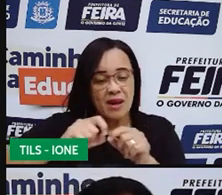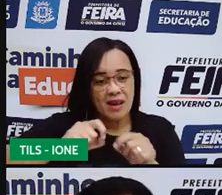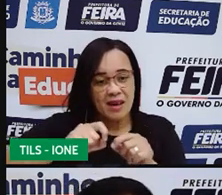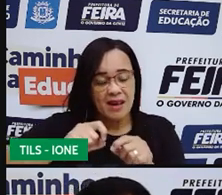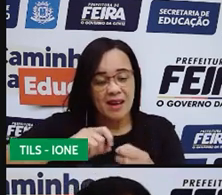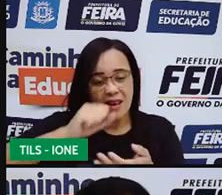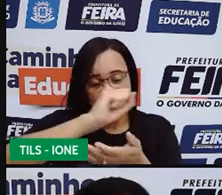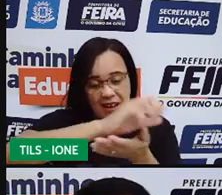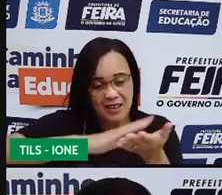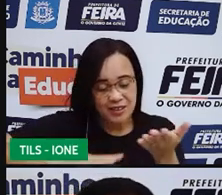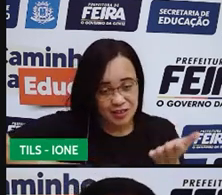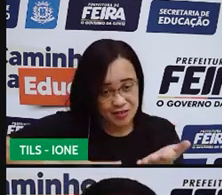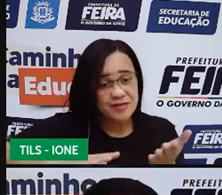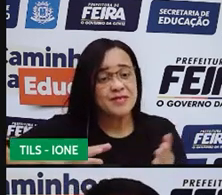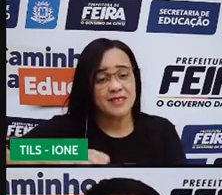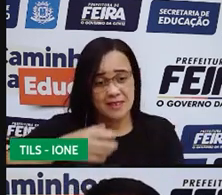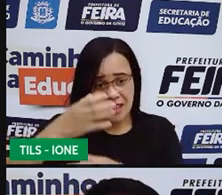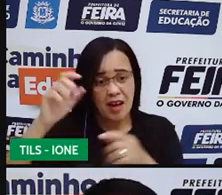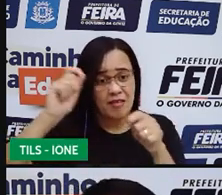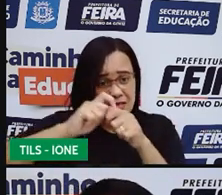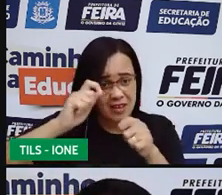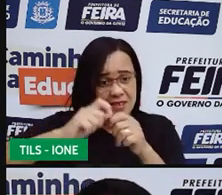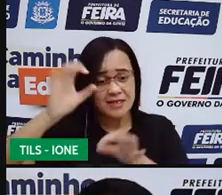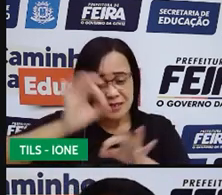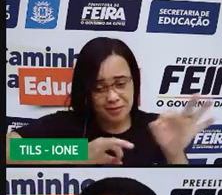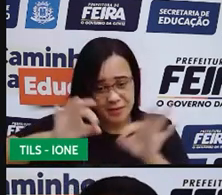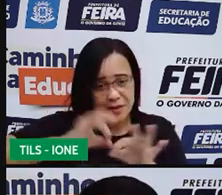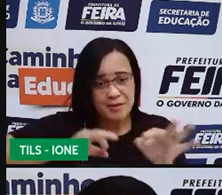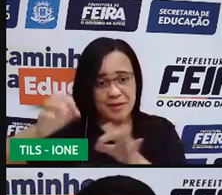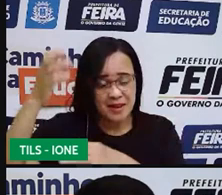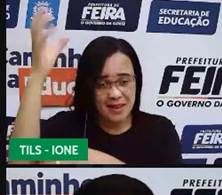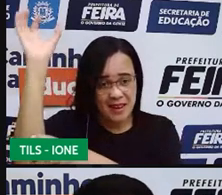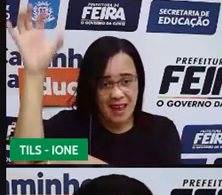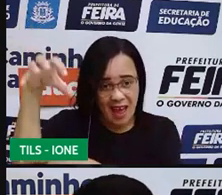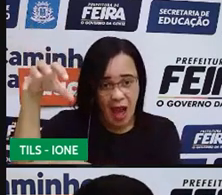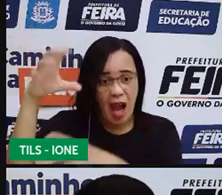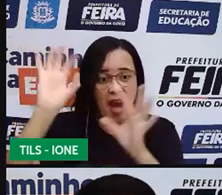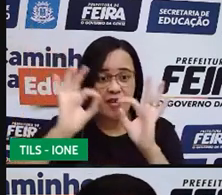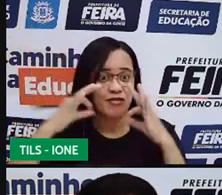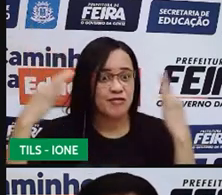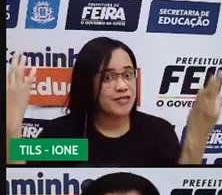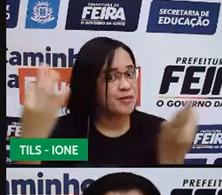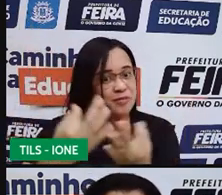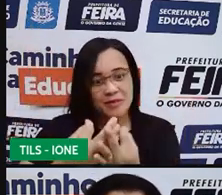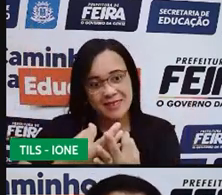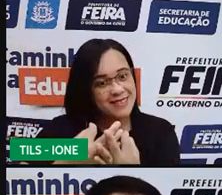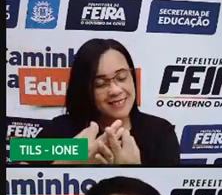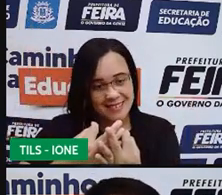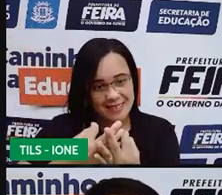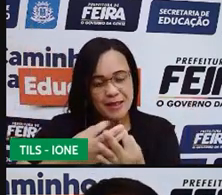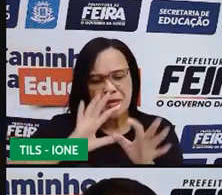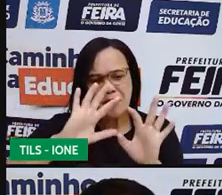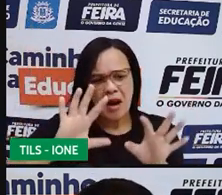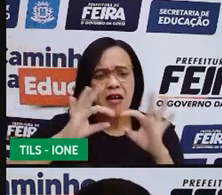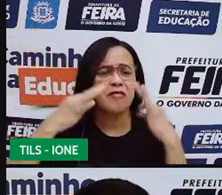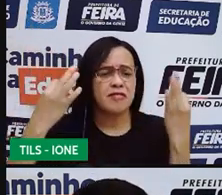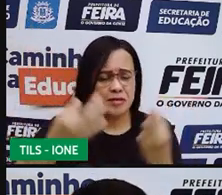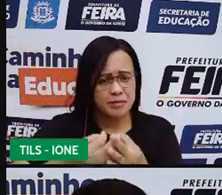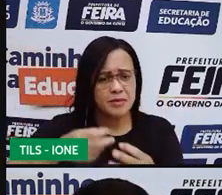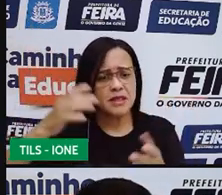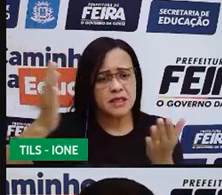representação de um desenho. E a gente viu que uma família, ela é composta por diversos livros. Por